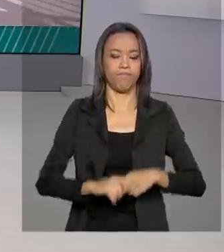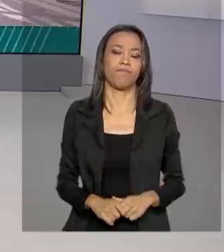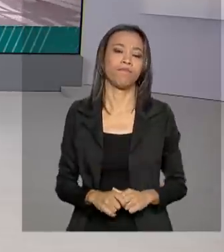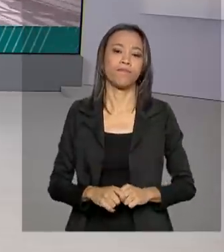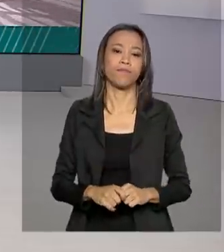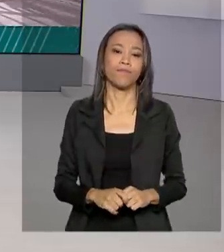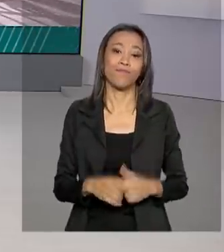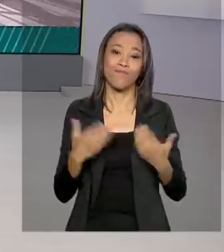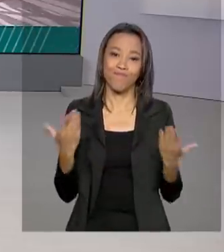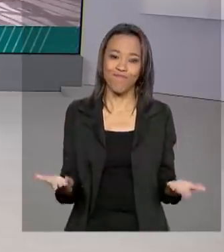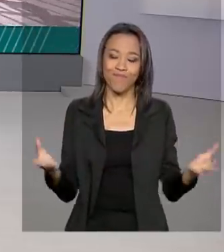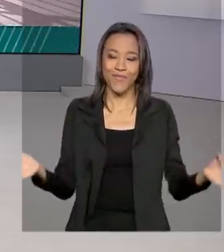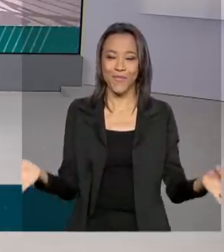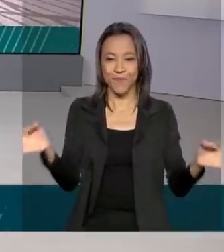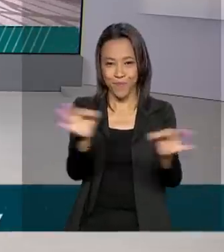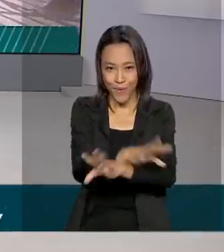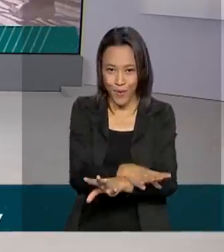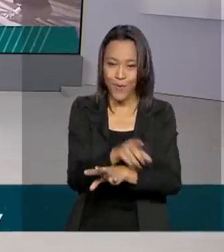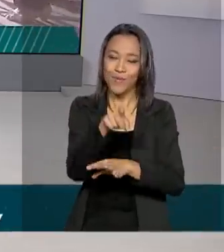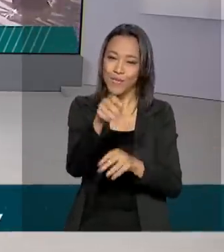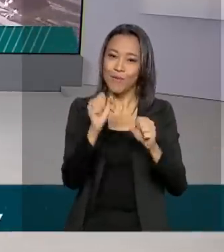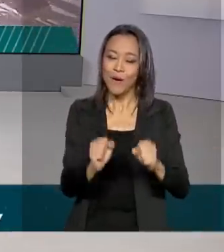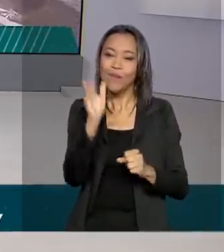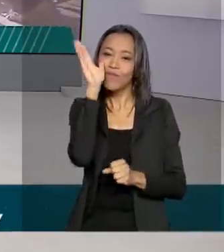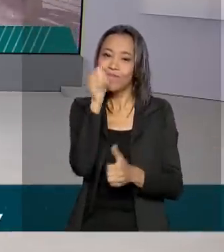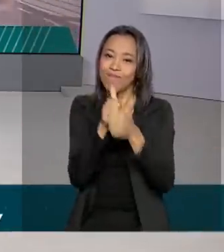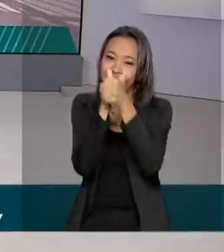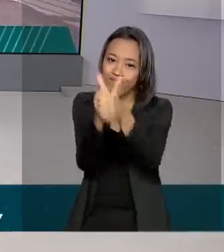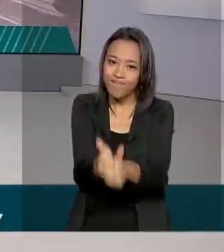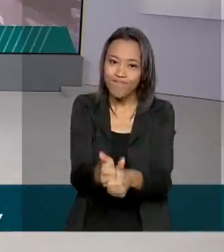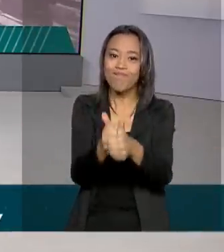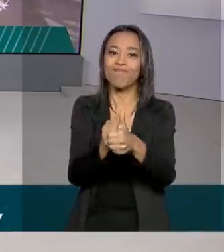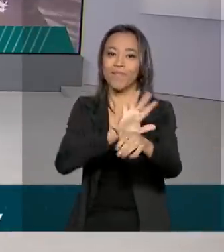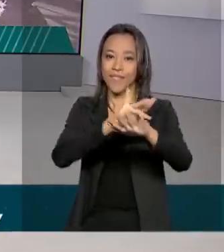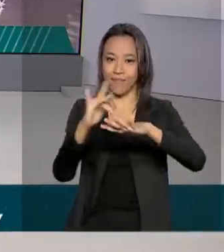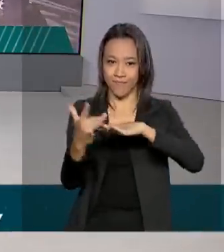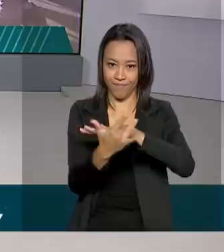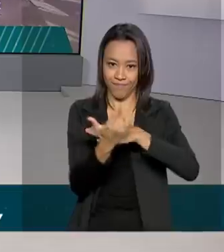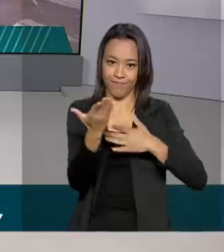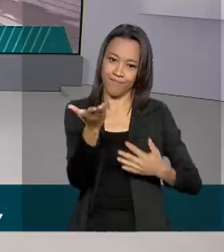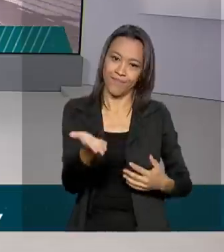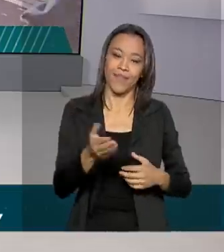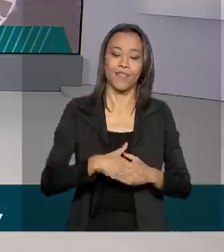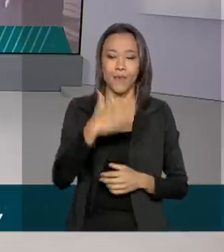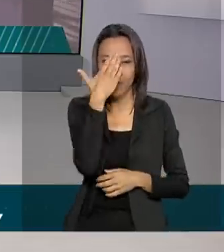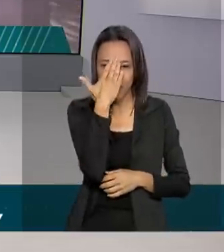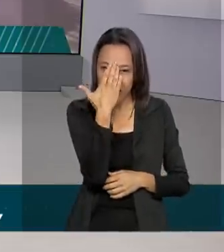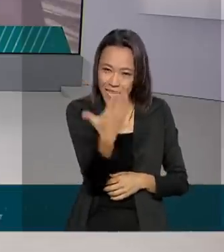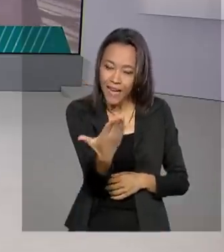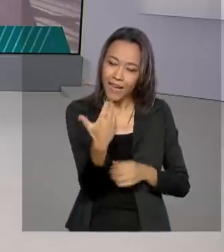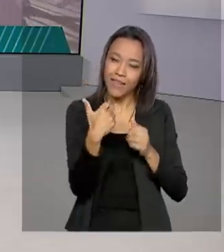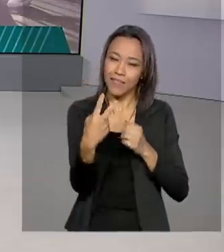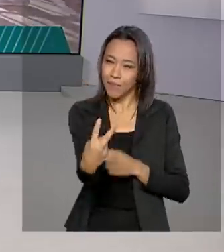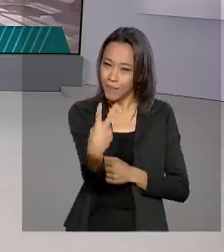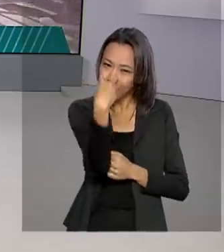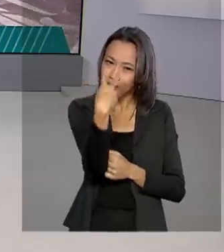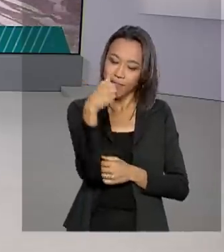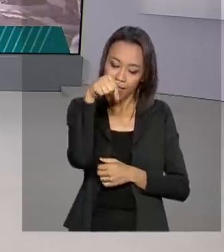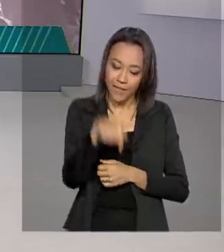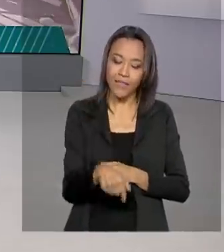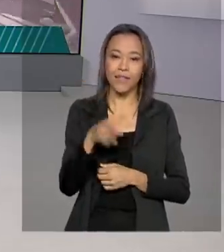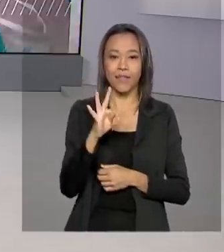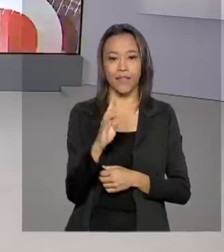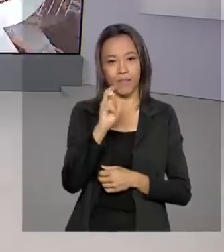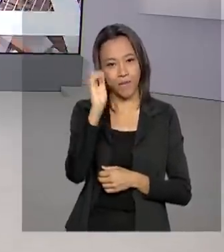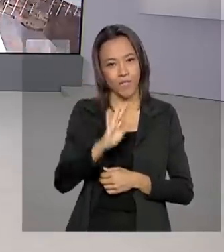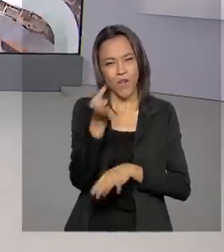O Brasil em Dia fica por aqui, você pode nos acompanhar também pelas redes sociais. Obrigada pela sua companhia e audiência aqui na TV